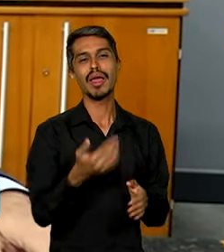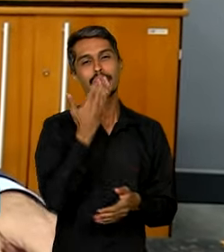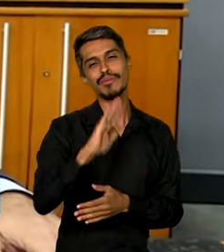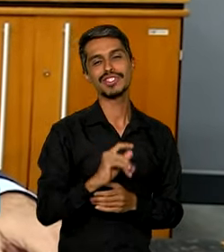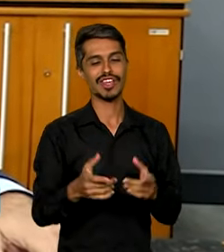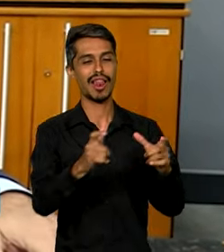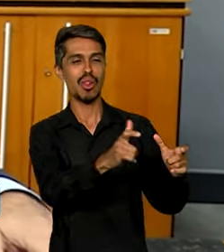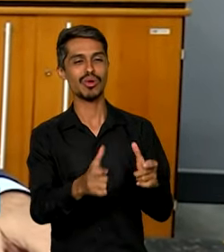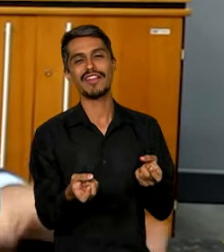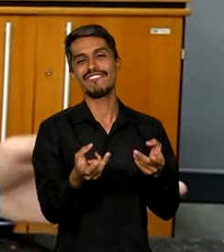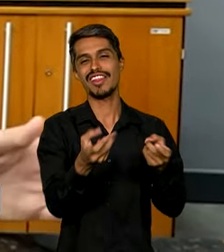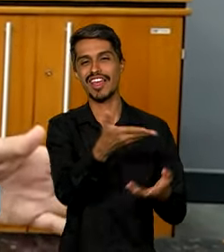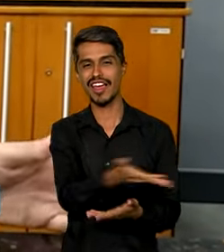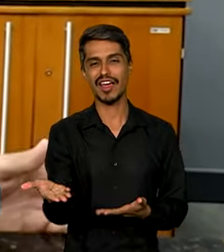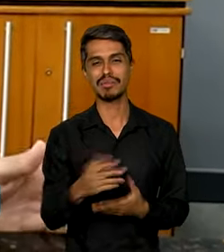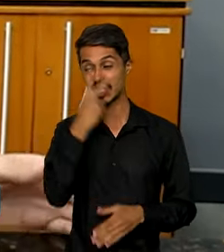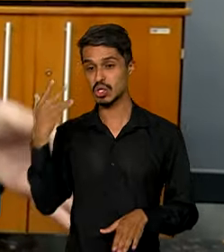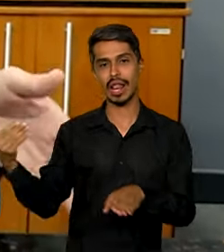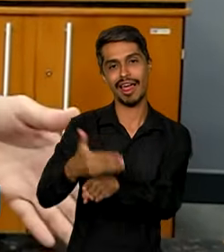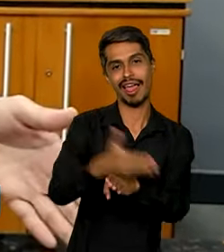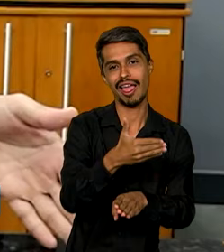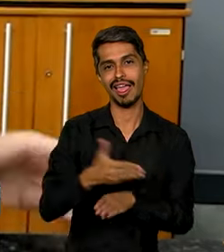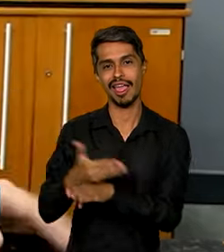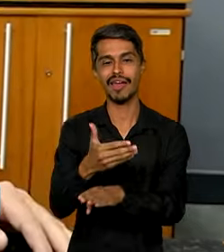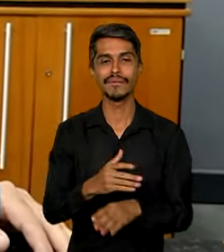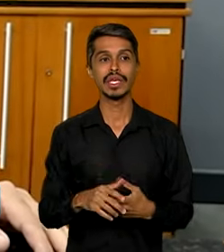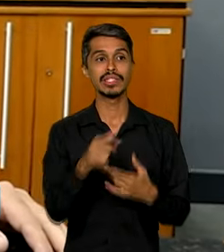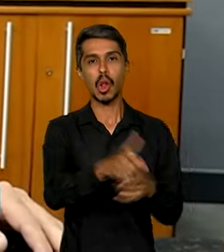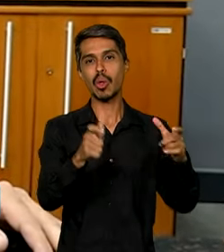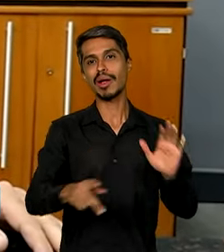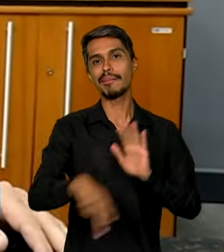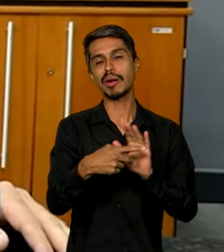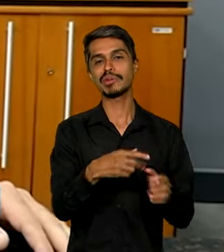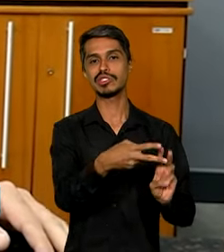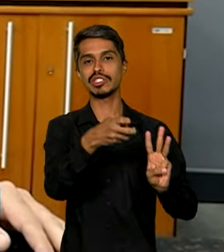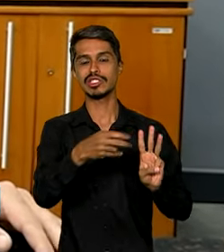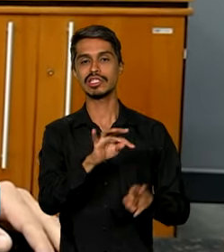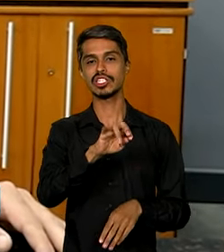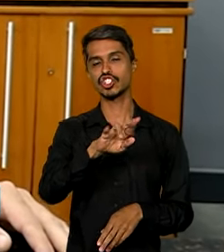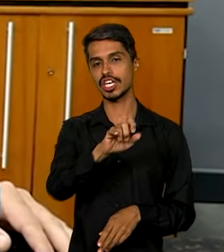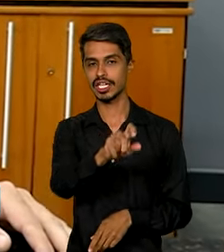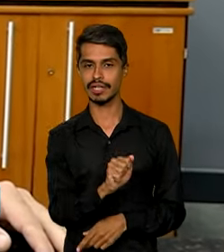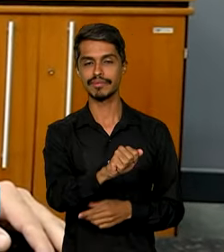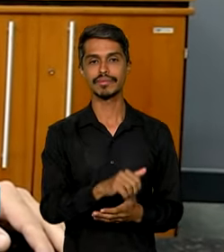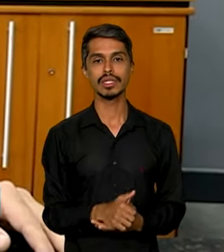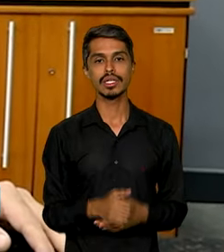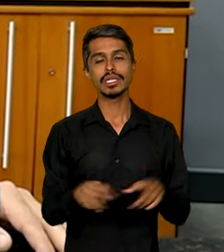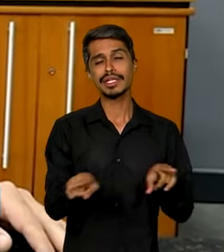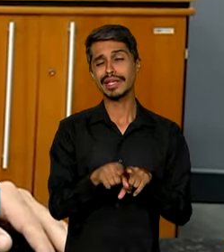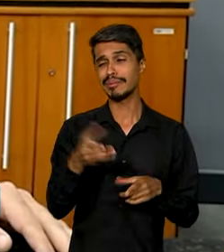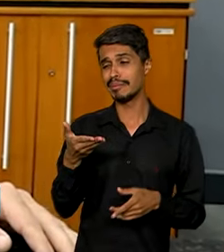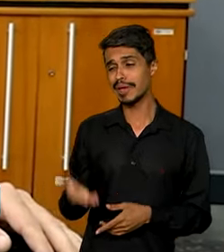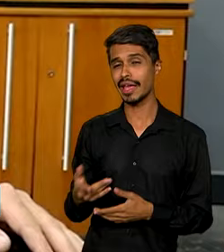aos invasores, fazendo divisão de lotes dentro da terra indígena Trincheira, Bacajá, inclusive cobrando honorários